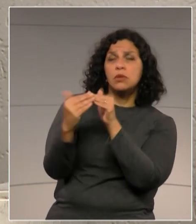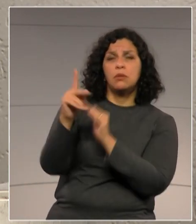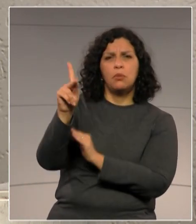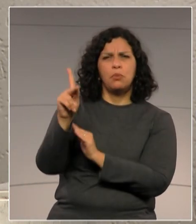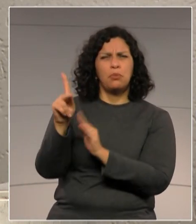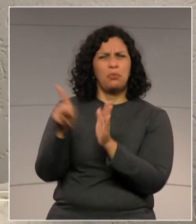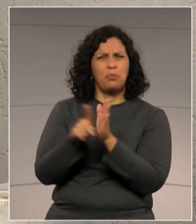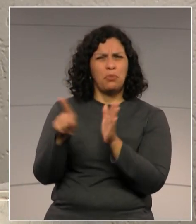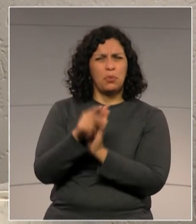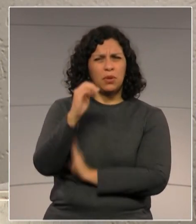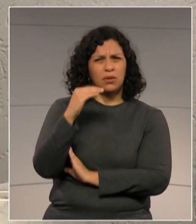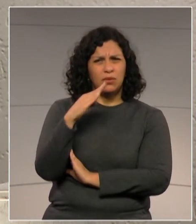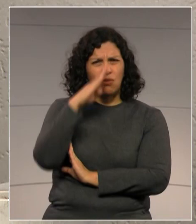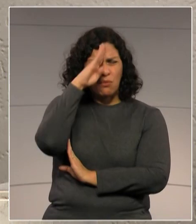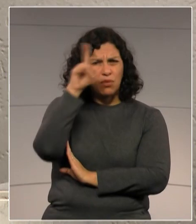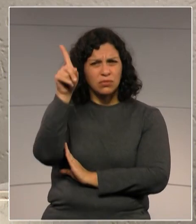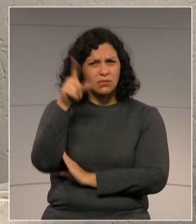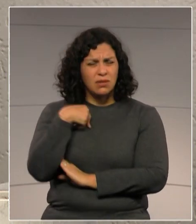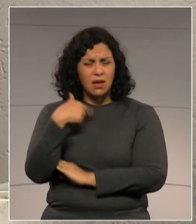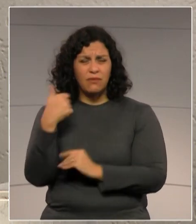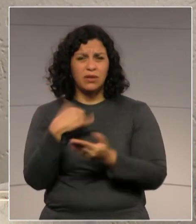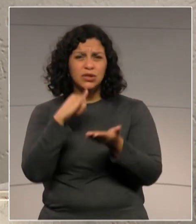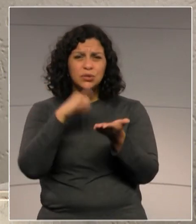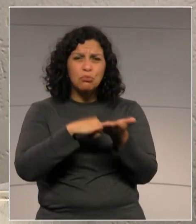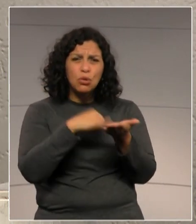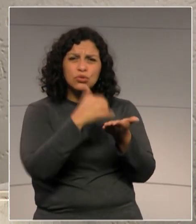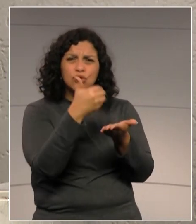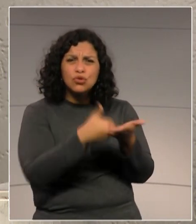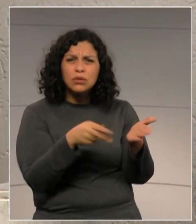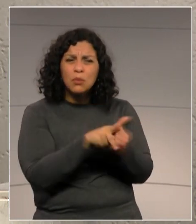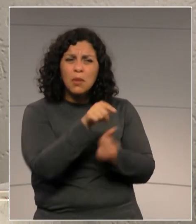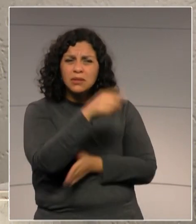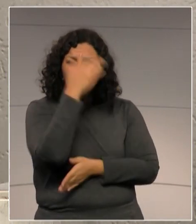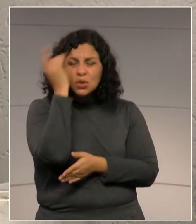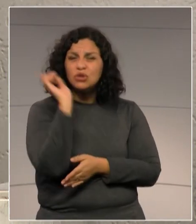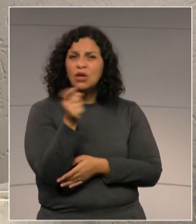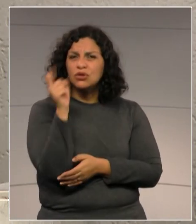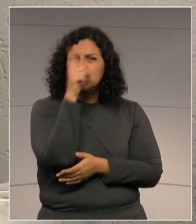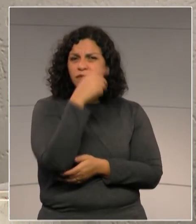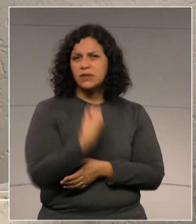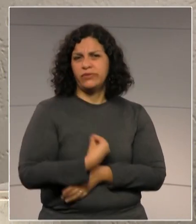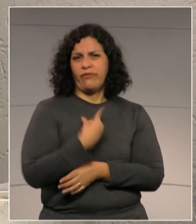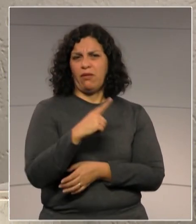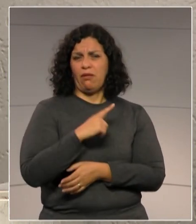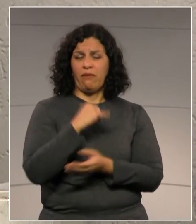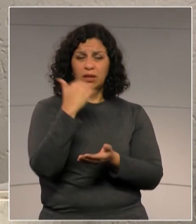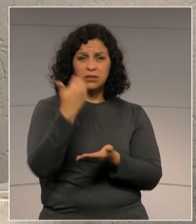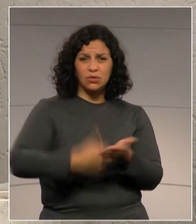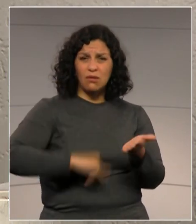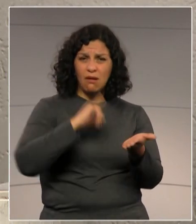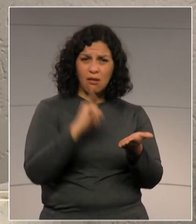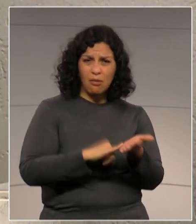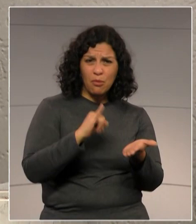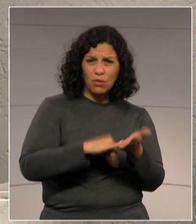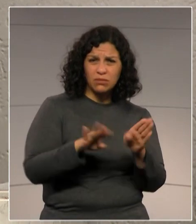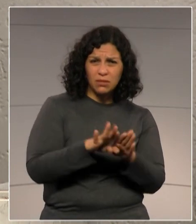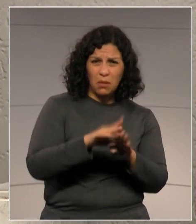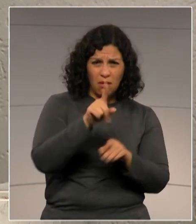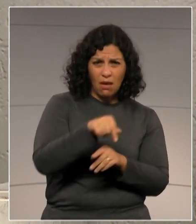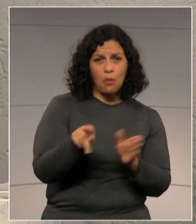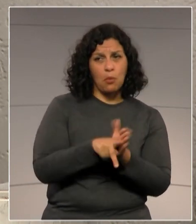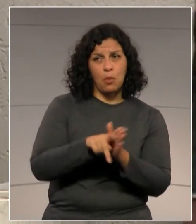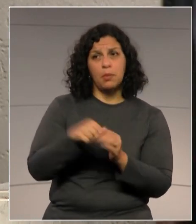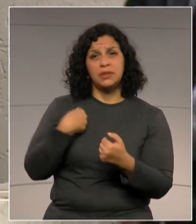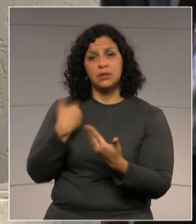dinheiro do desempregado, que já está passando por uma certa dificuldade. Ele tem que tirar, fazer umas